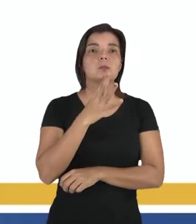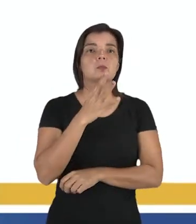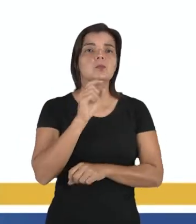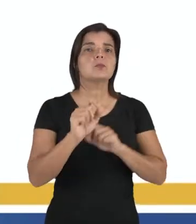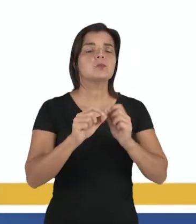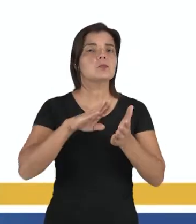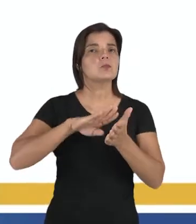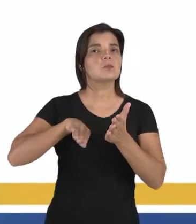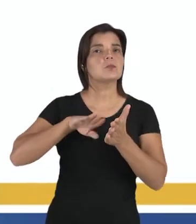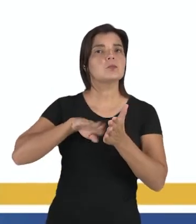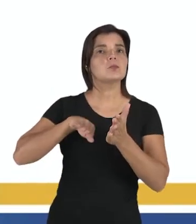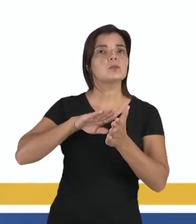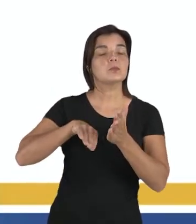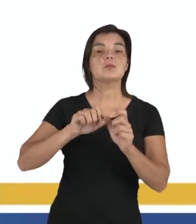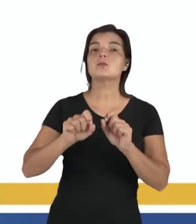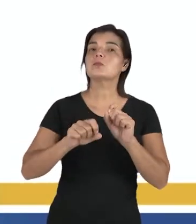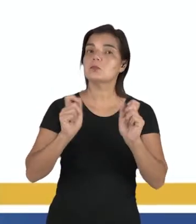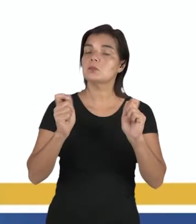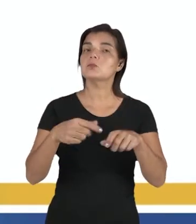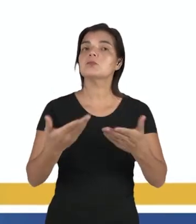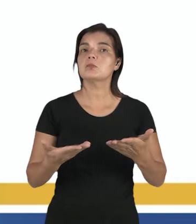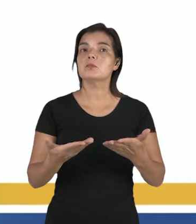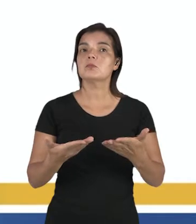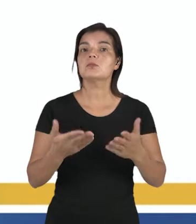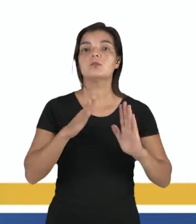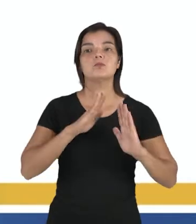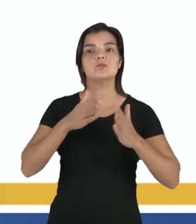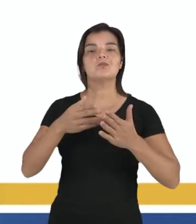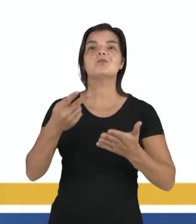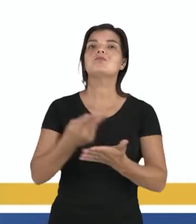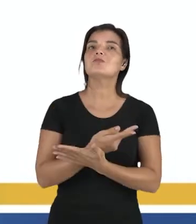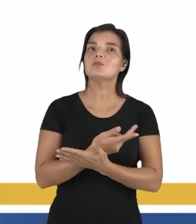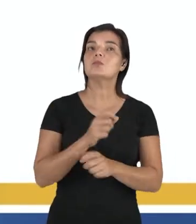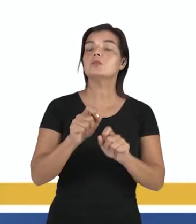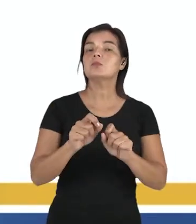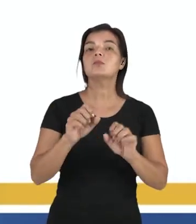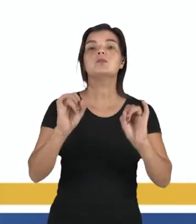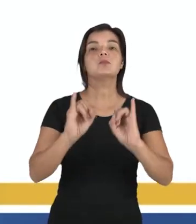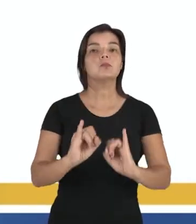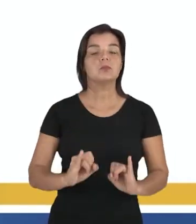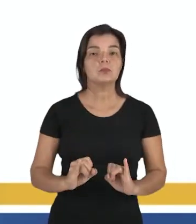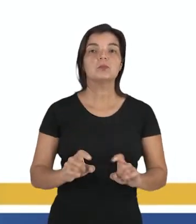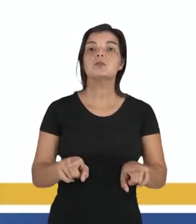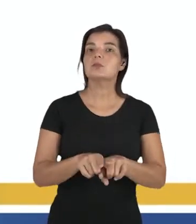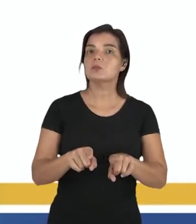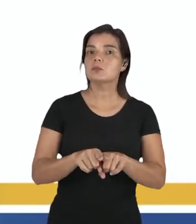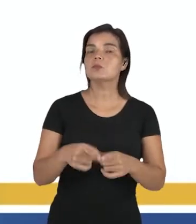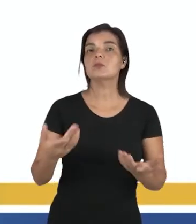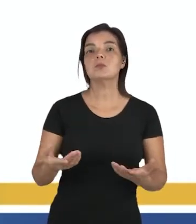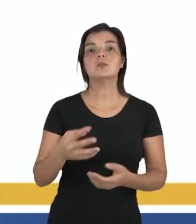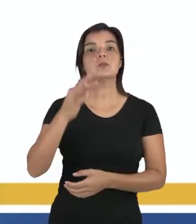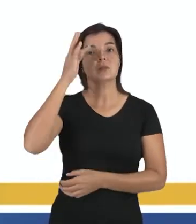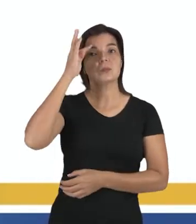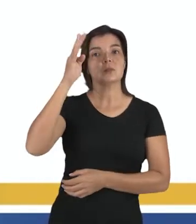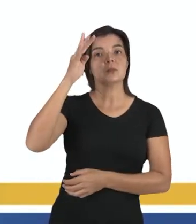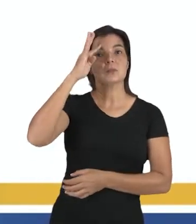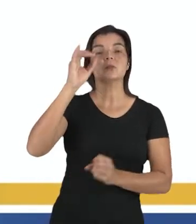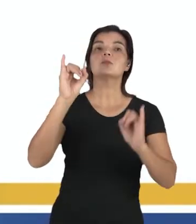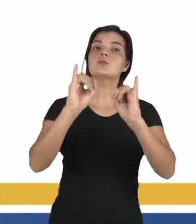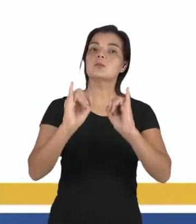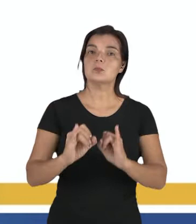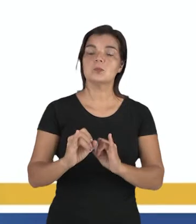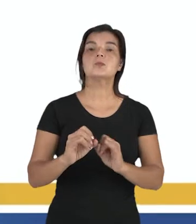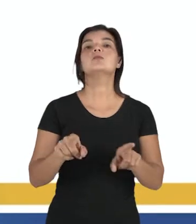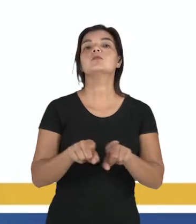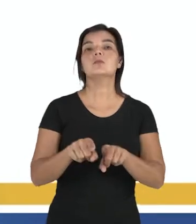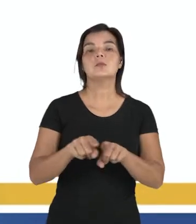começa descartando aquilo que pode nos conduzir ao erro. É o que ele chama de ídolos, gente, é famosa. A teoria dos ídolos de Bacon